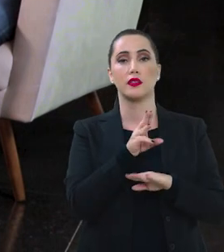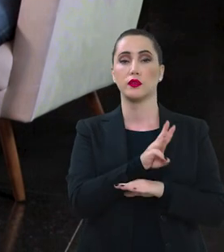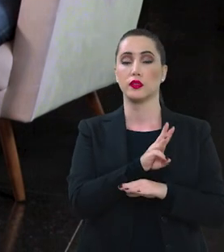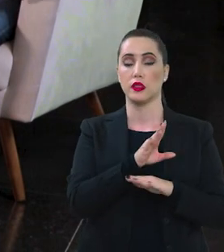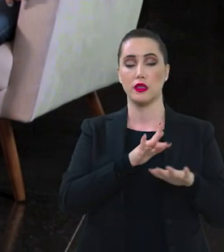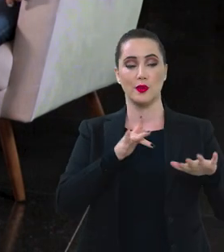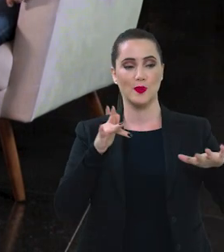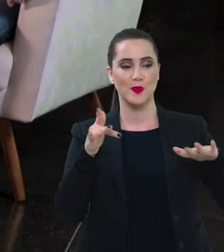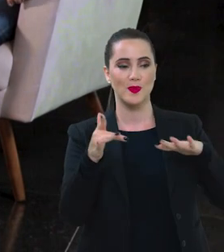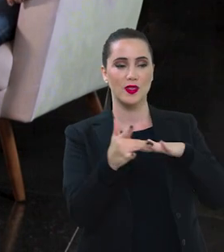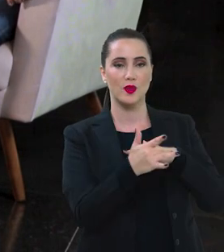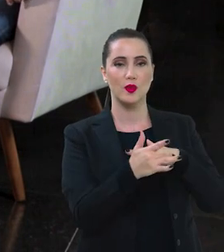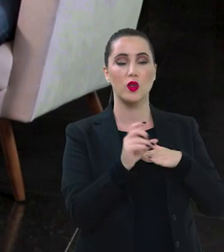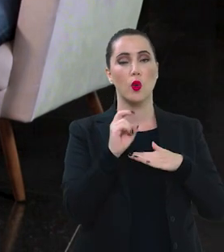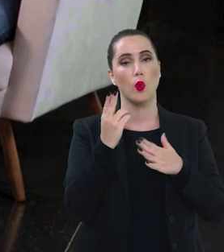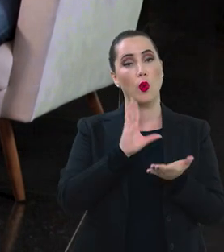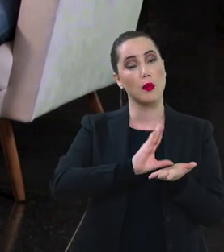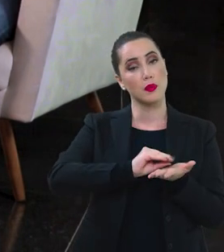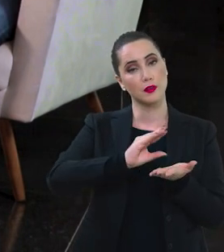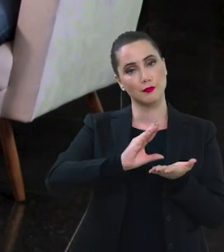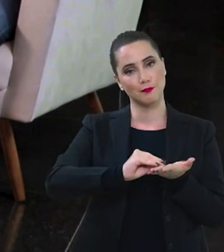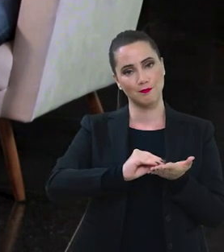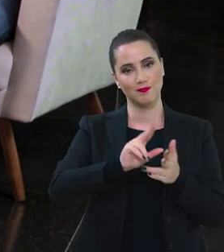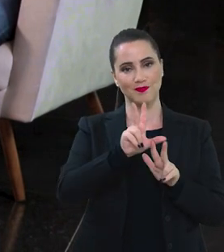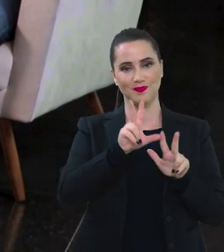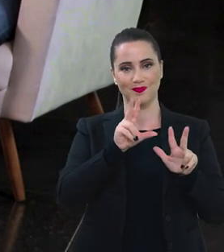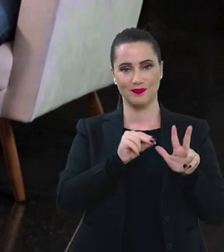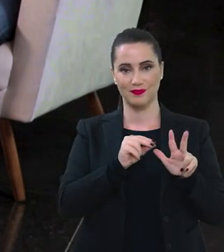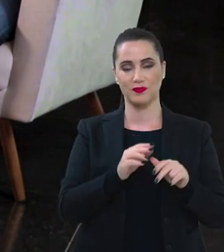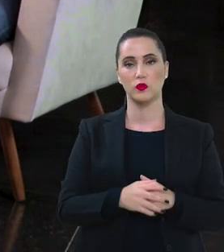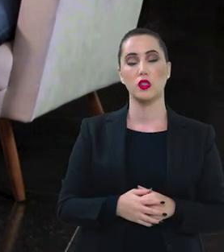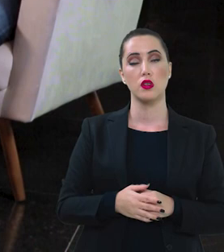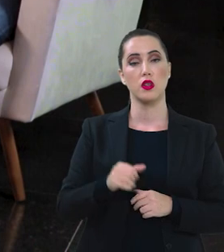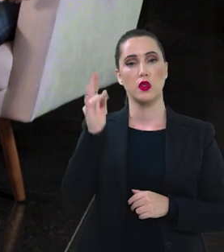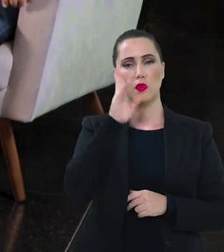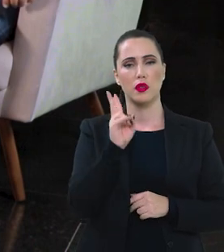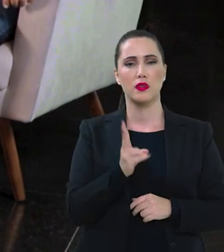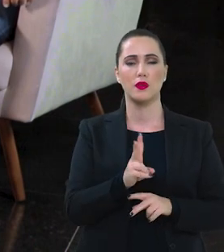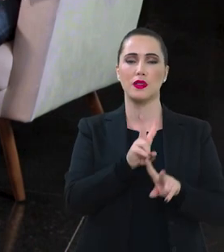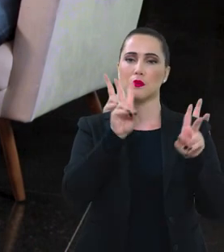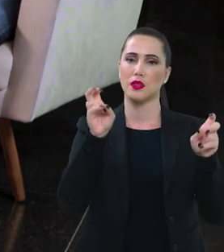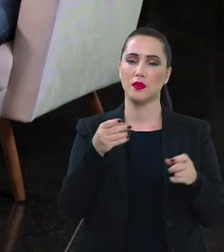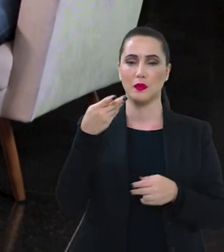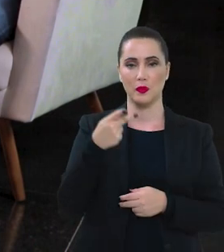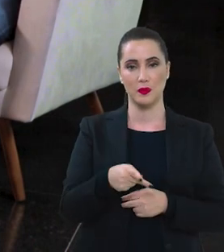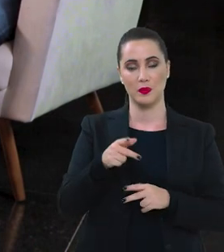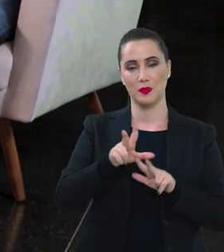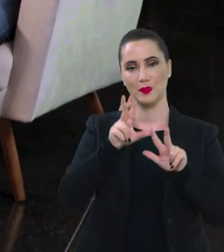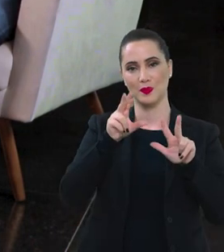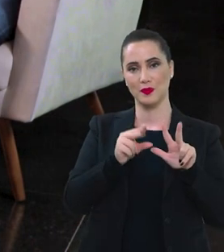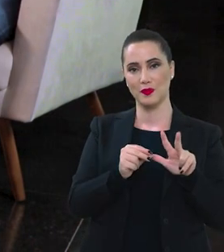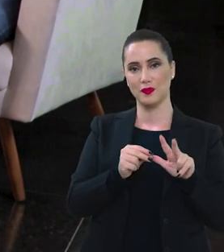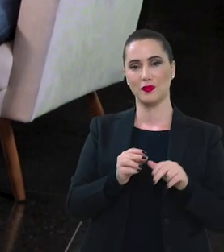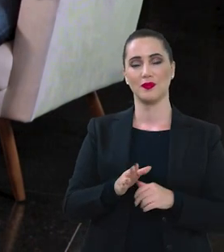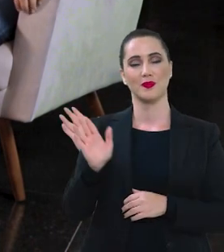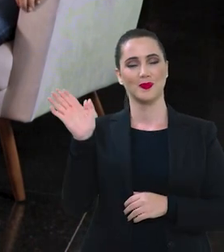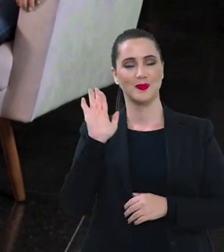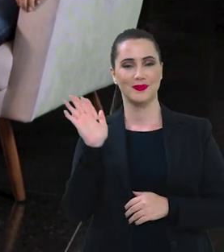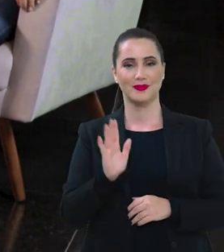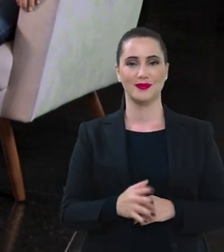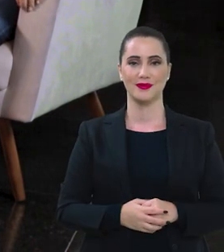só acessar as nossas redes sociais ou baixar o TV Brasil Play e o Brasil continua em pauta aqui na TV Brasil